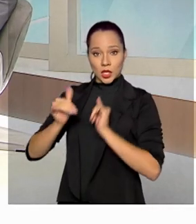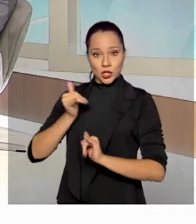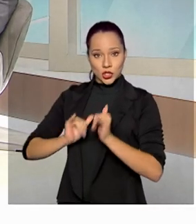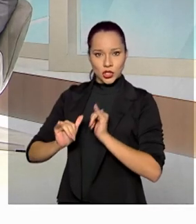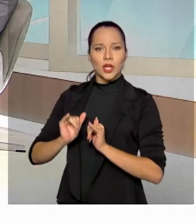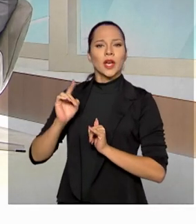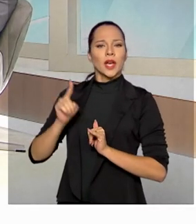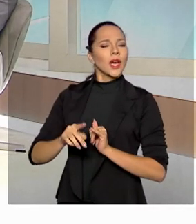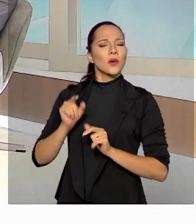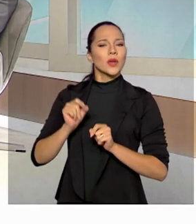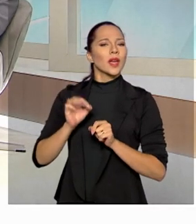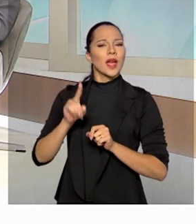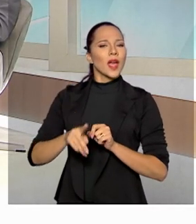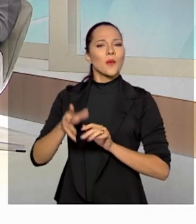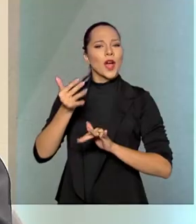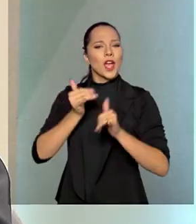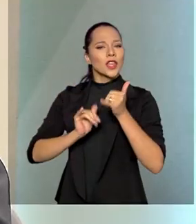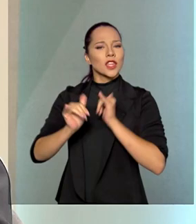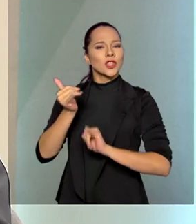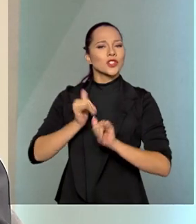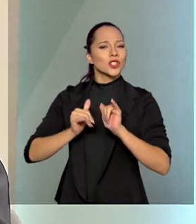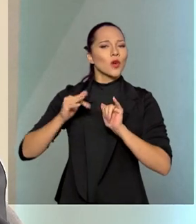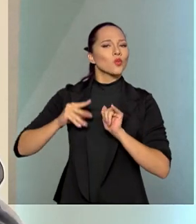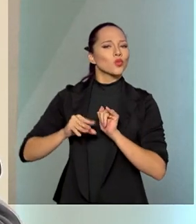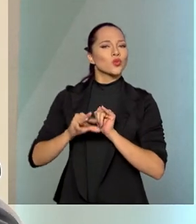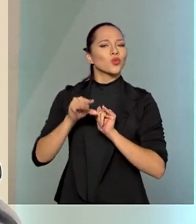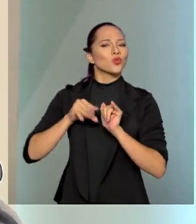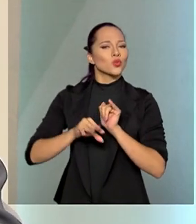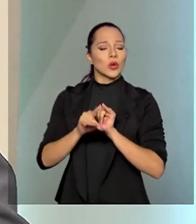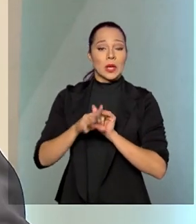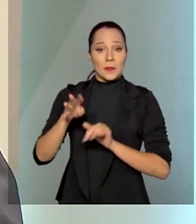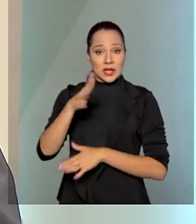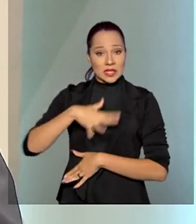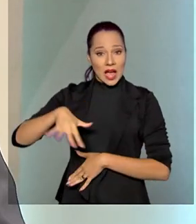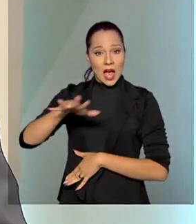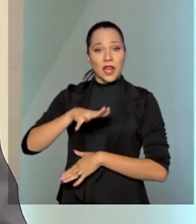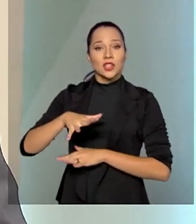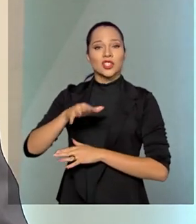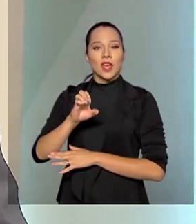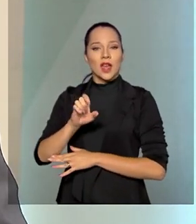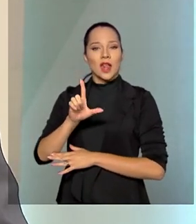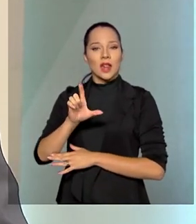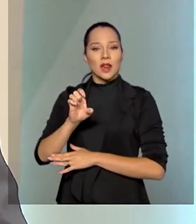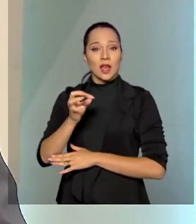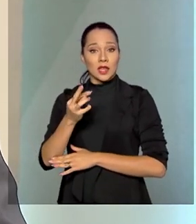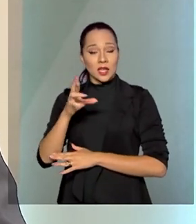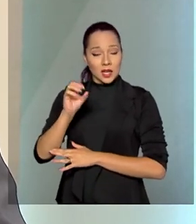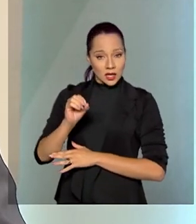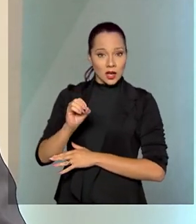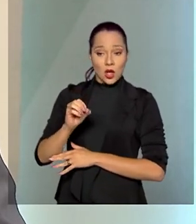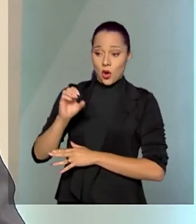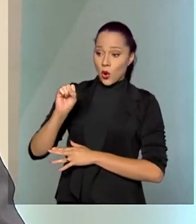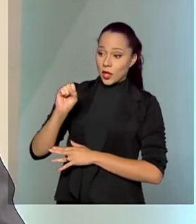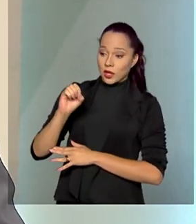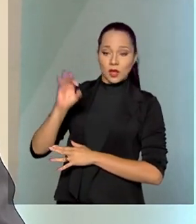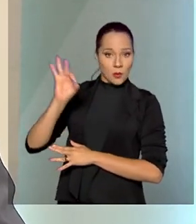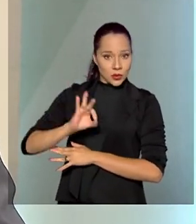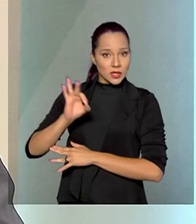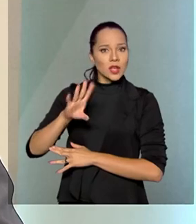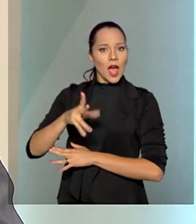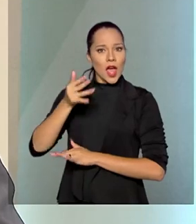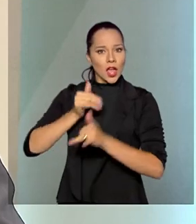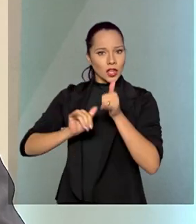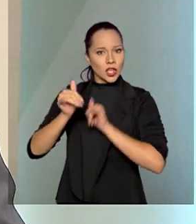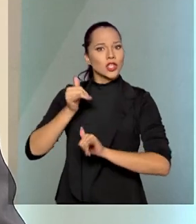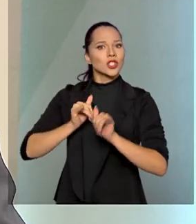muito renovável. A nossa matriz, por exemplo, elétrica, 83% dela é de energia